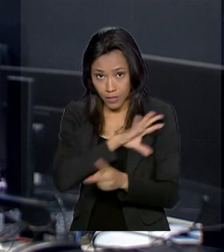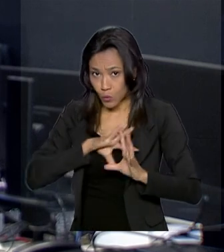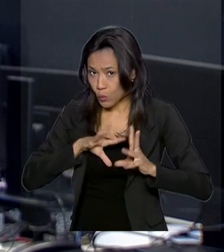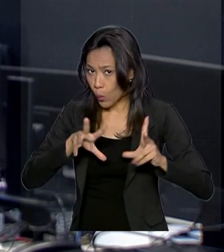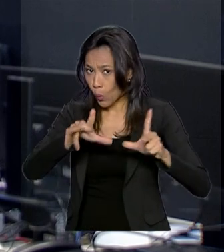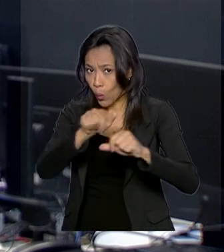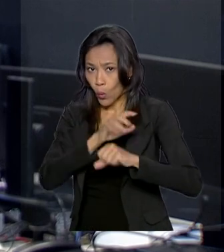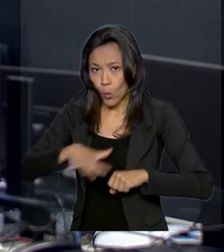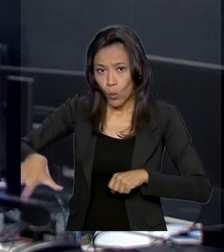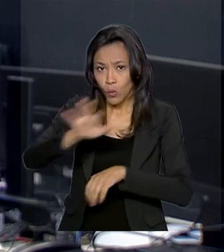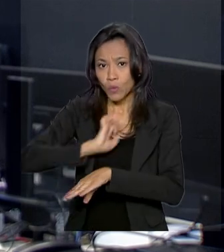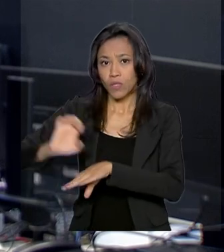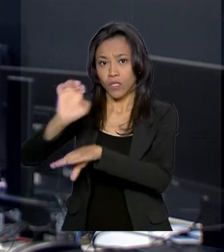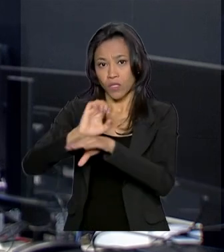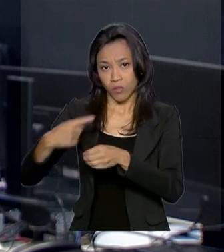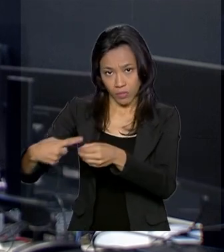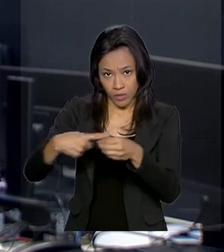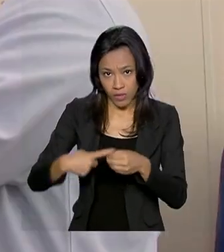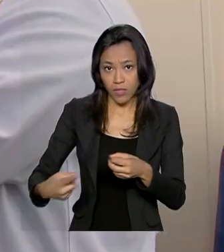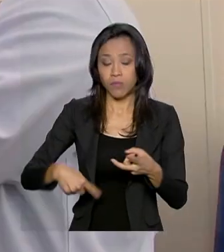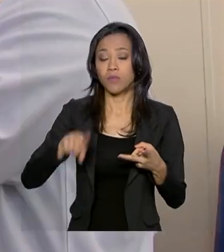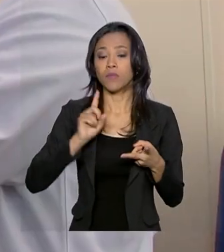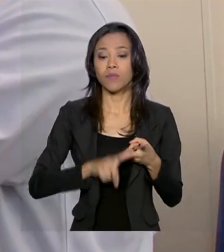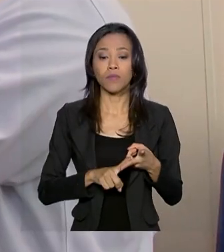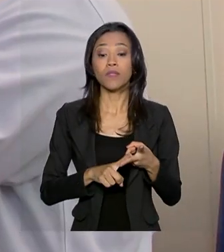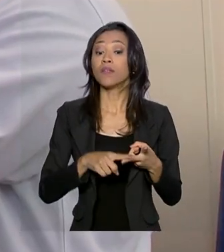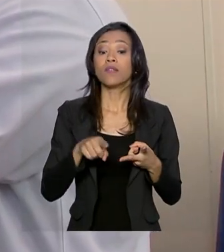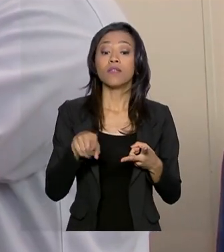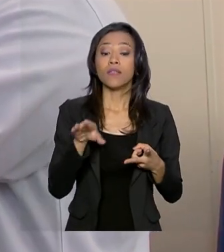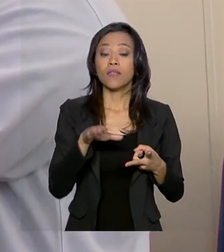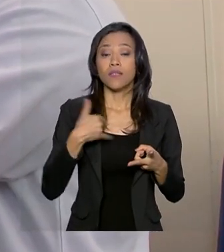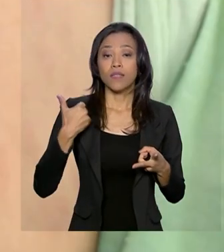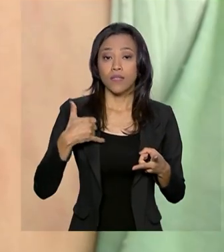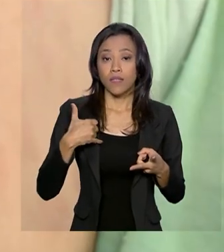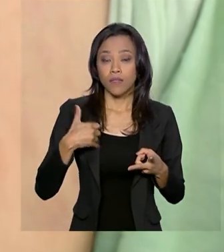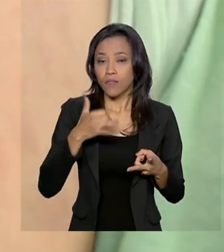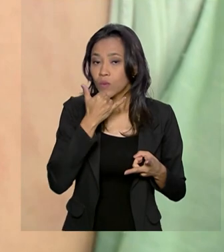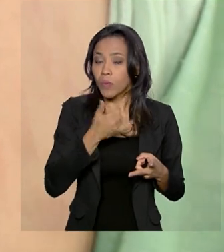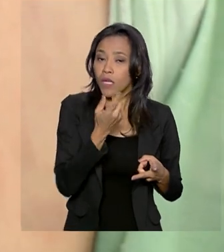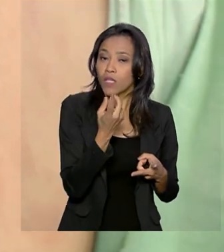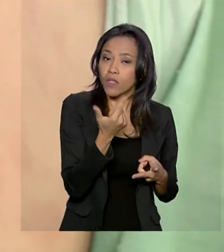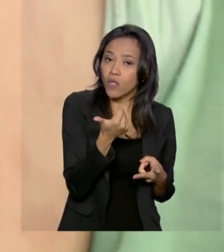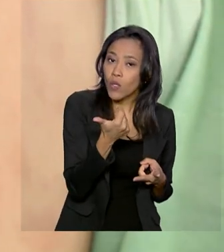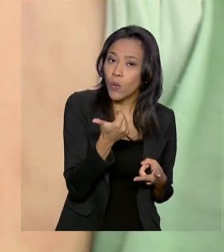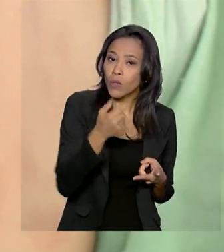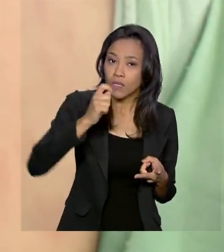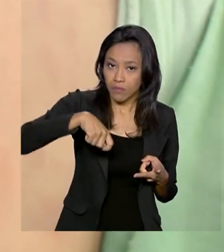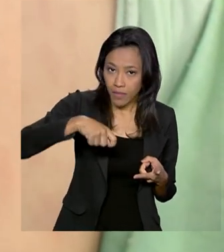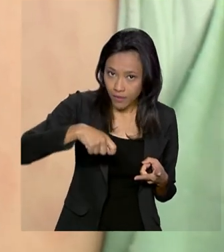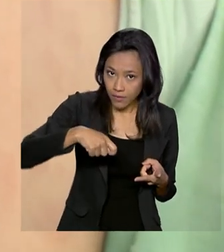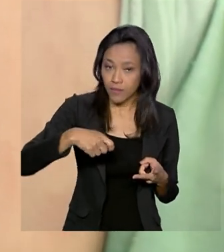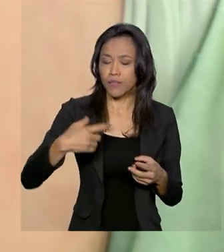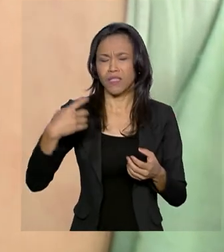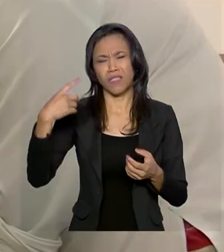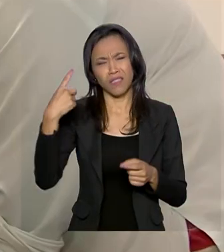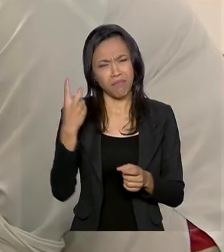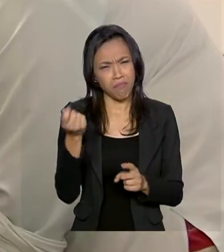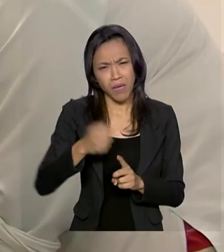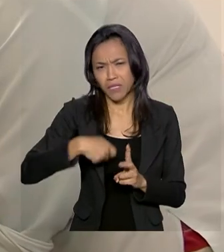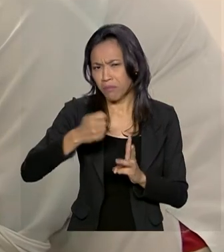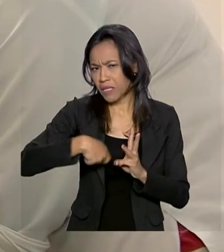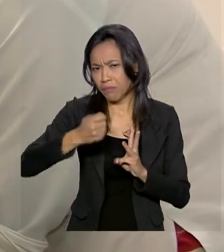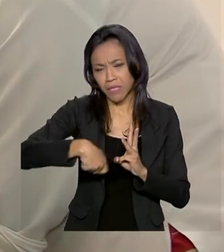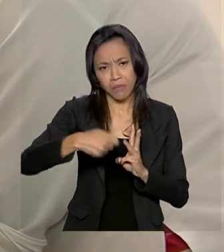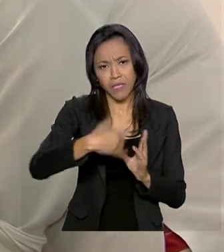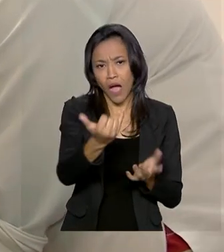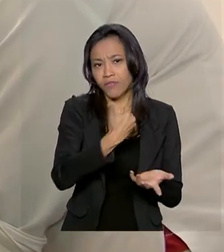dose da tríplice viral, dada em crianças de 12 meses de idade e informar mensalmente seus estoques de